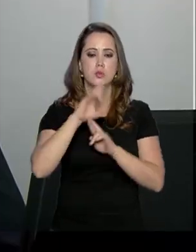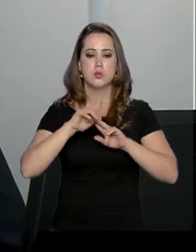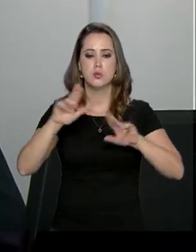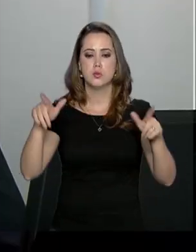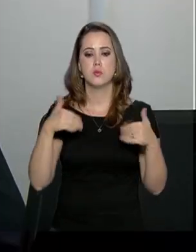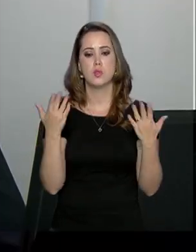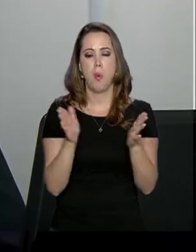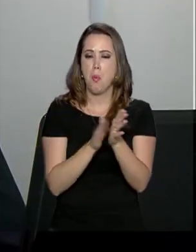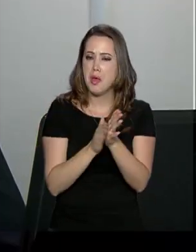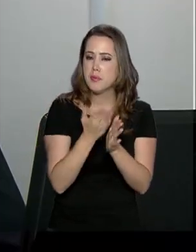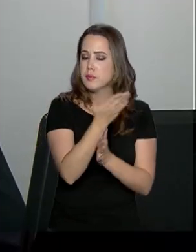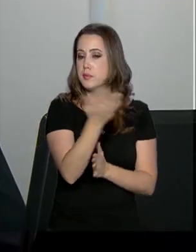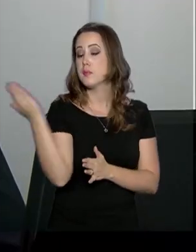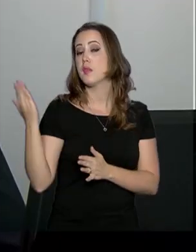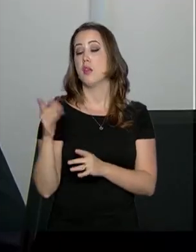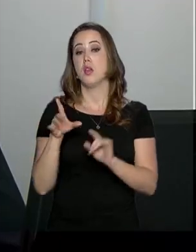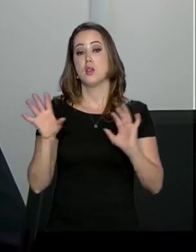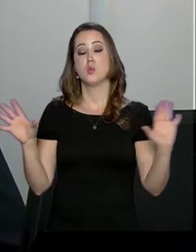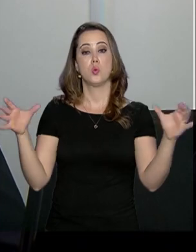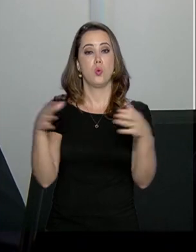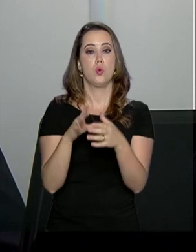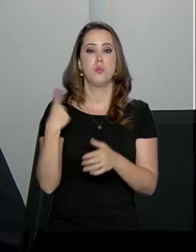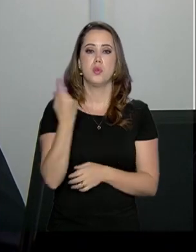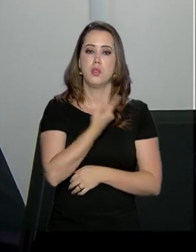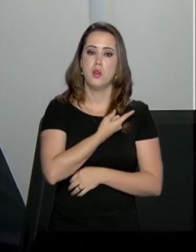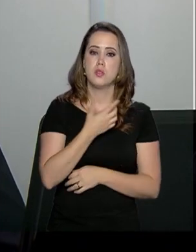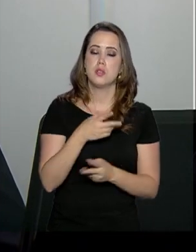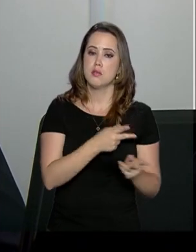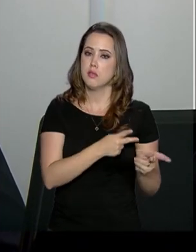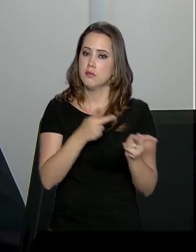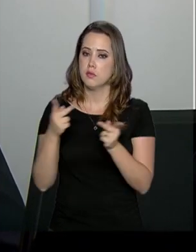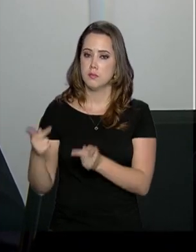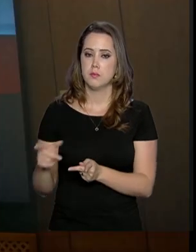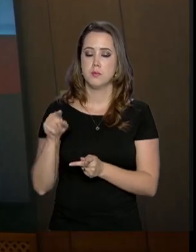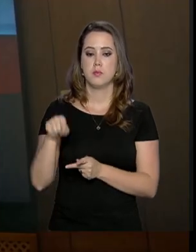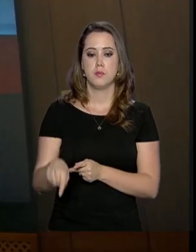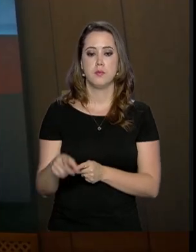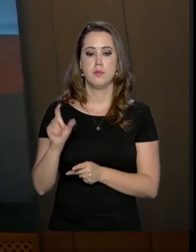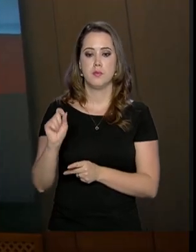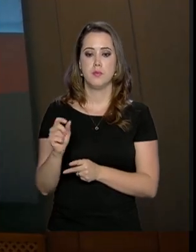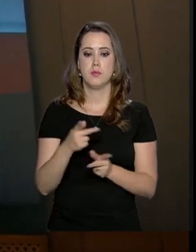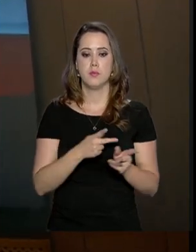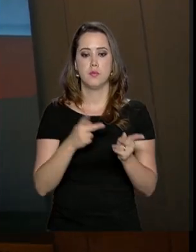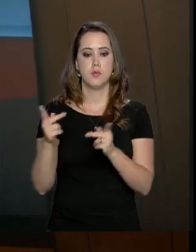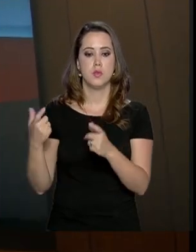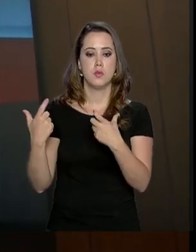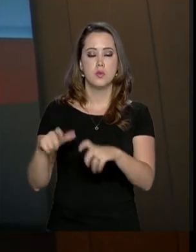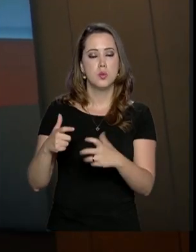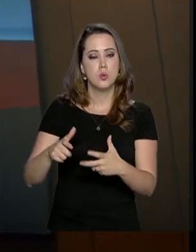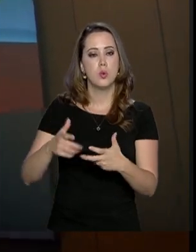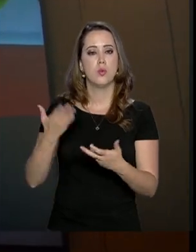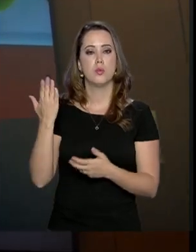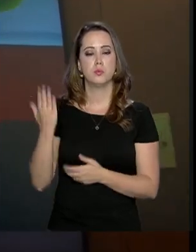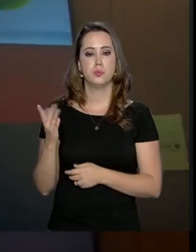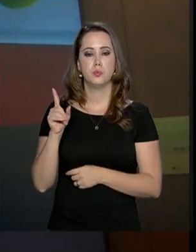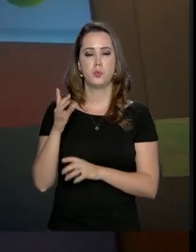Então, parabéns a todos vocês. Parabéns a essa equipe nossa, que está visitando aí essa região.